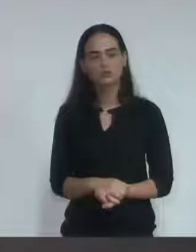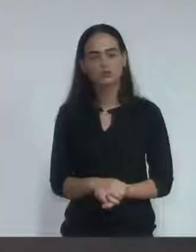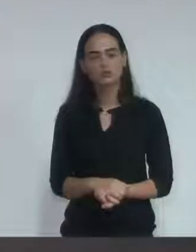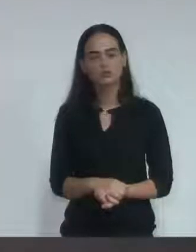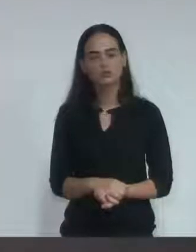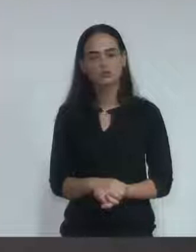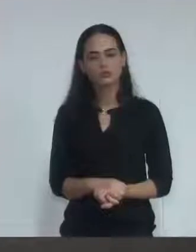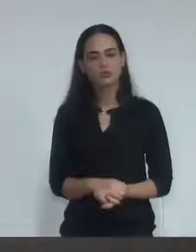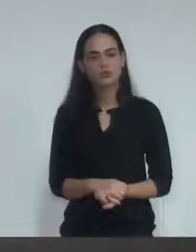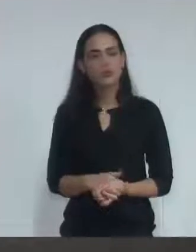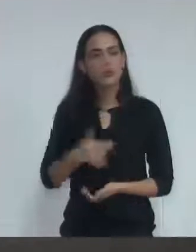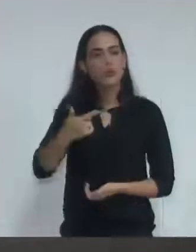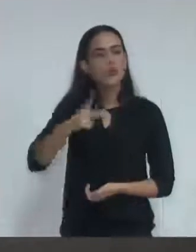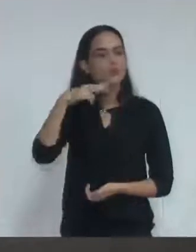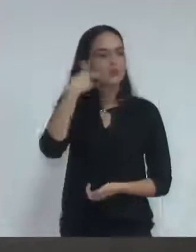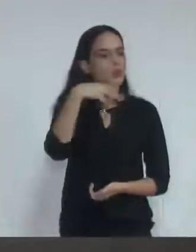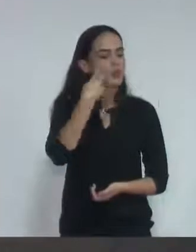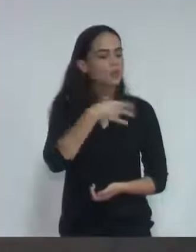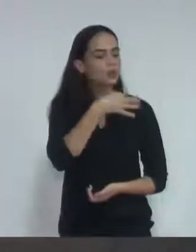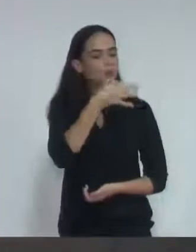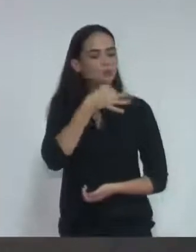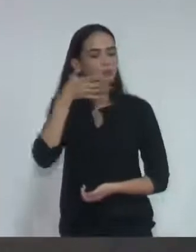Mais algum vereador querendo discuti-las?